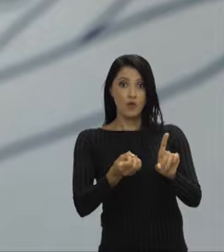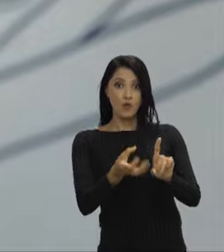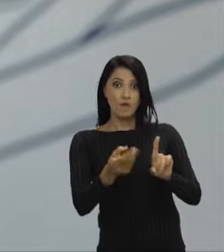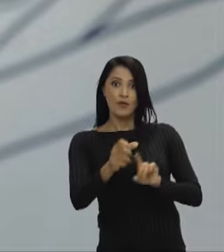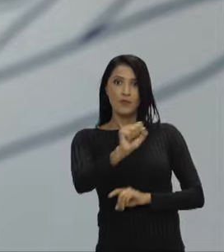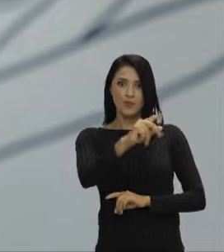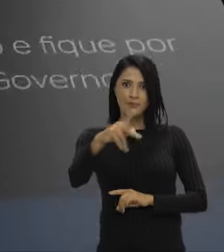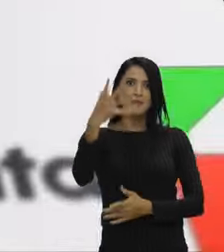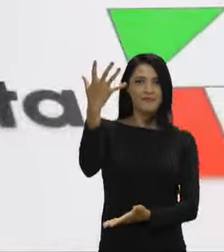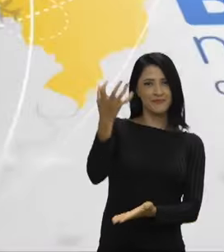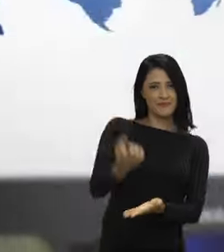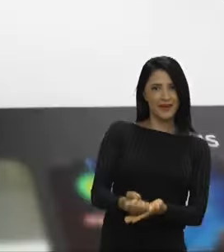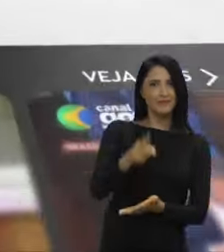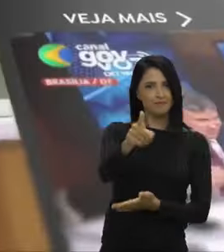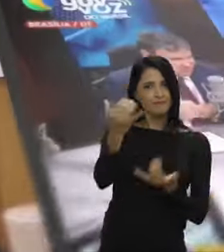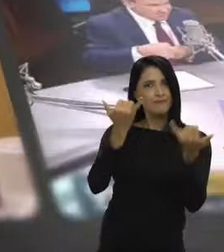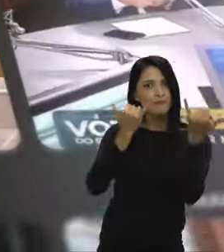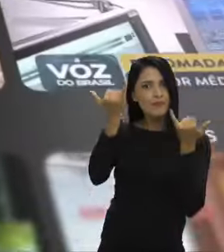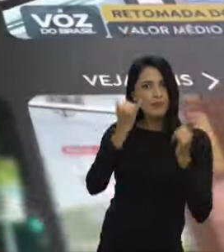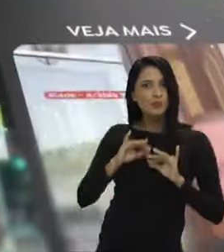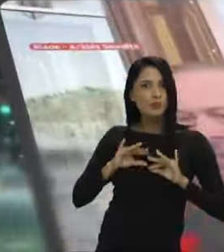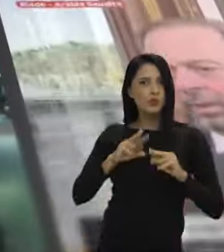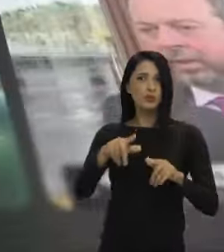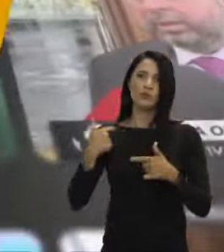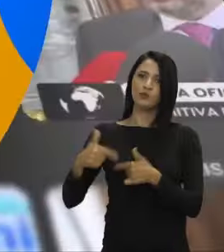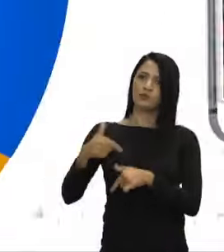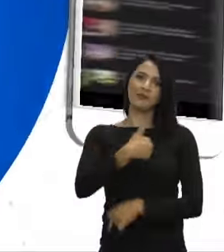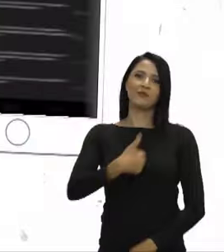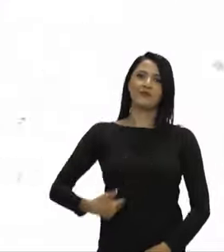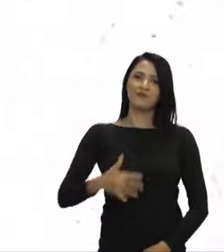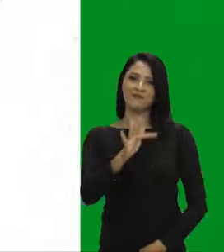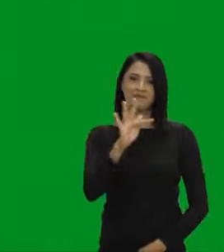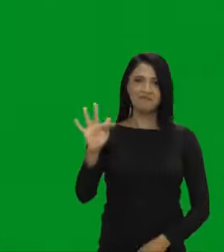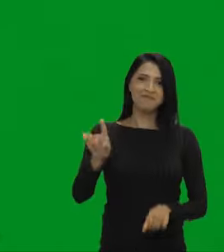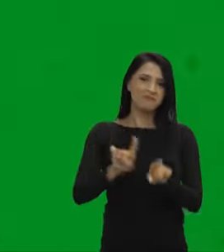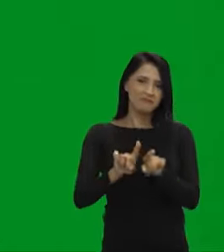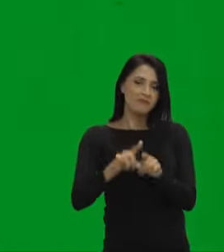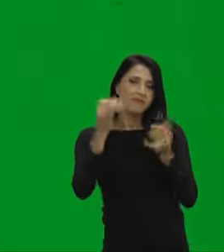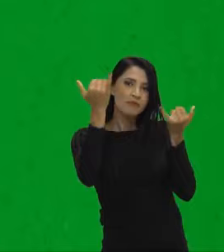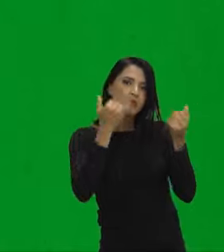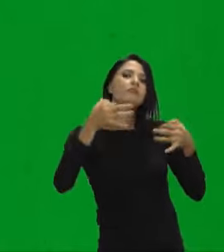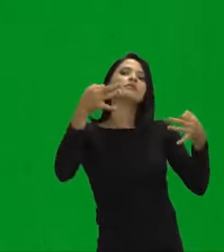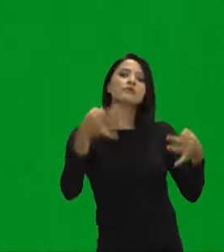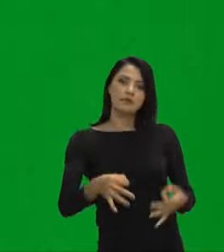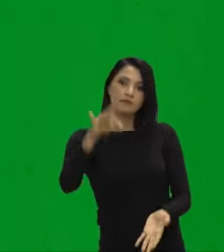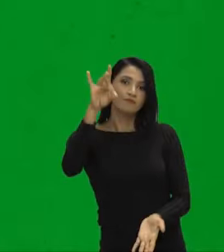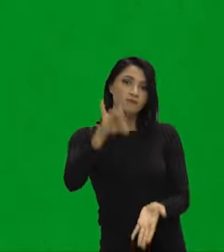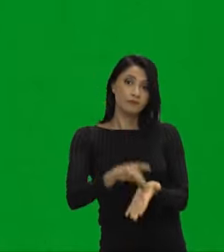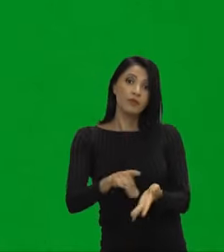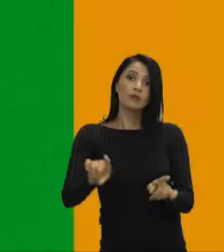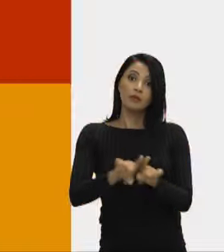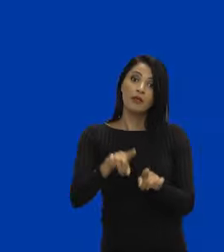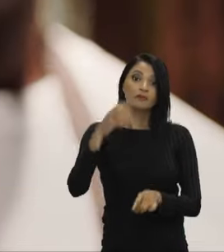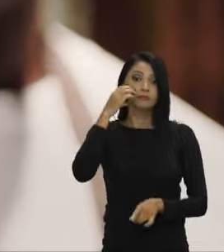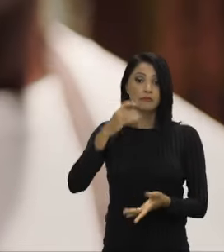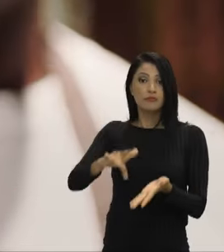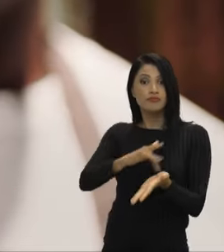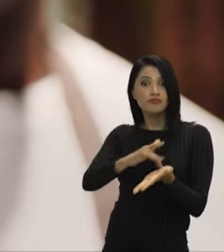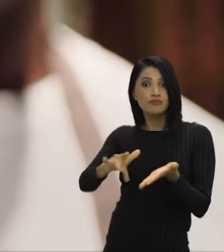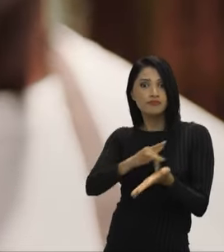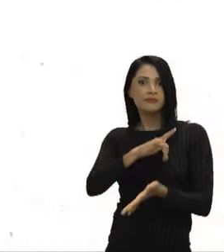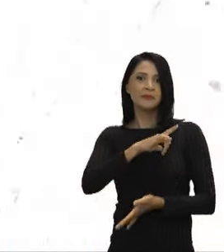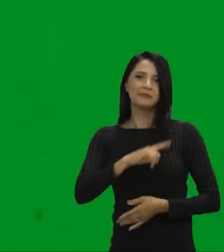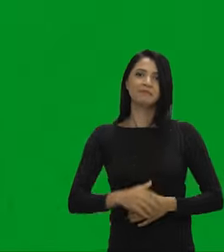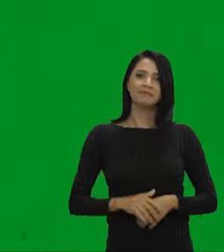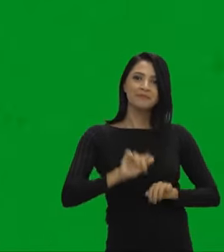Baixe o aplicativo do Canal Gov e fique por dentro das notícias do Governo Federal. Informação segura e oficial na palma da